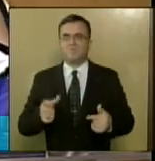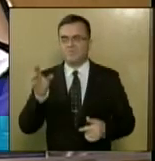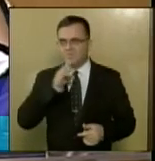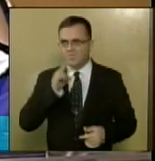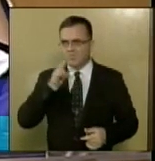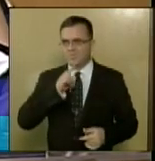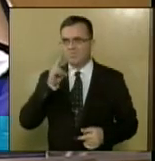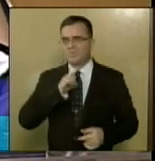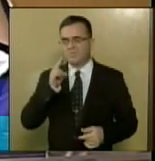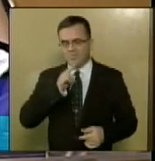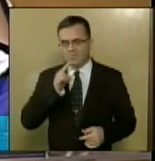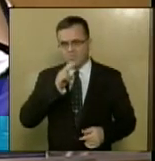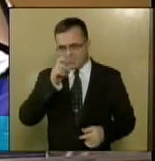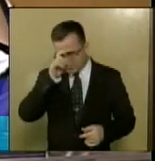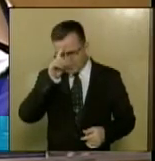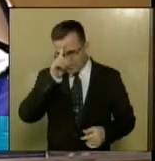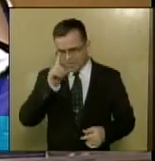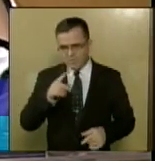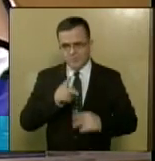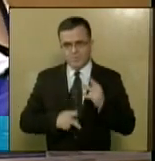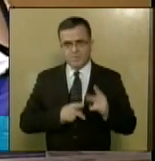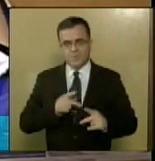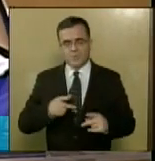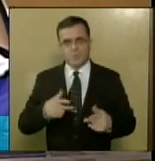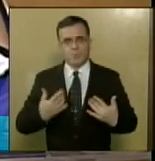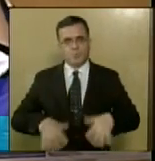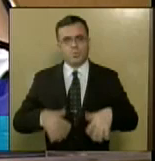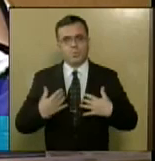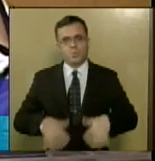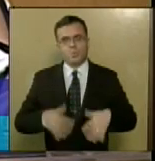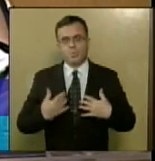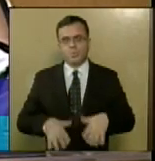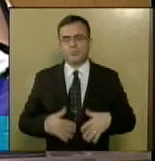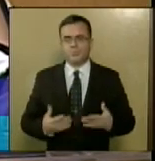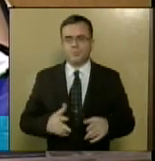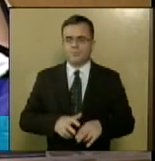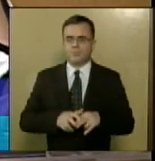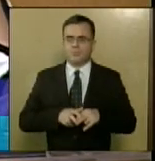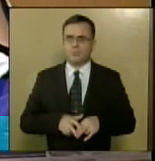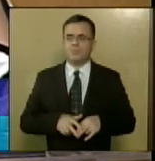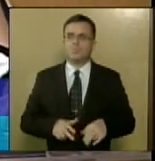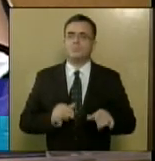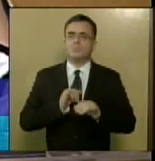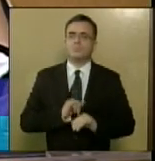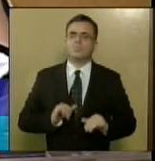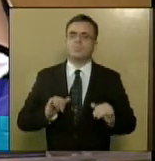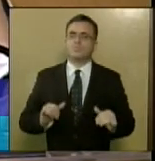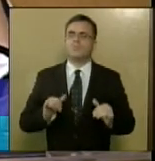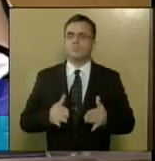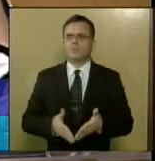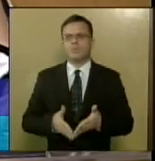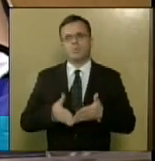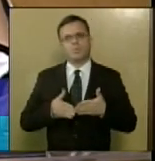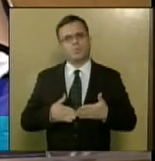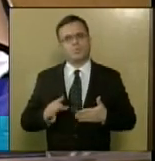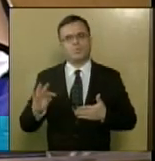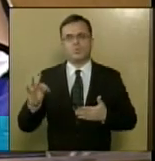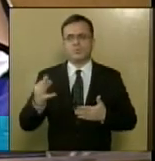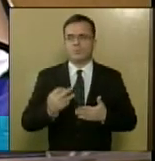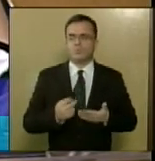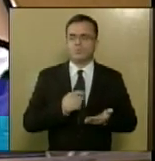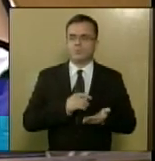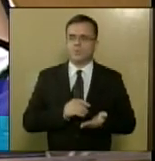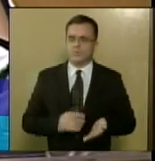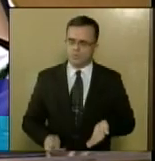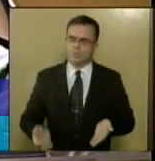emergência realmente deixa a população em pânico. Então, fica aqui o nosso registro a pedir a sensibilidade por parte do secretário de